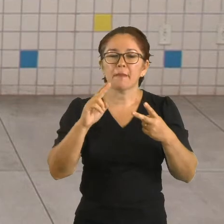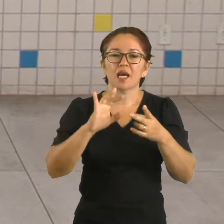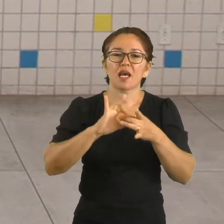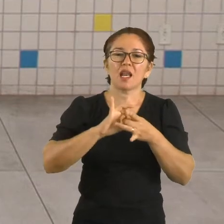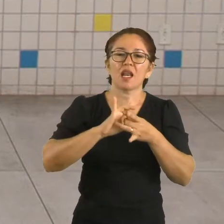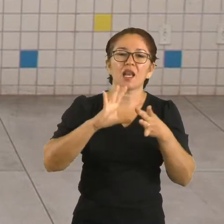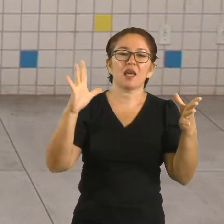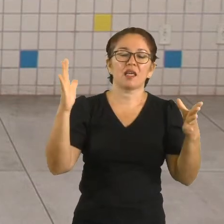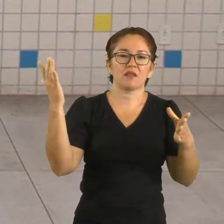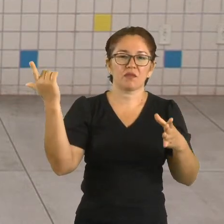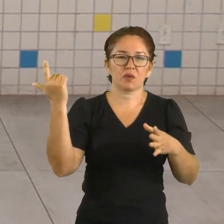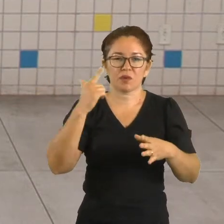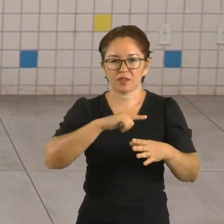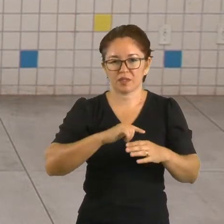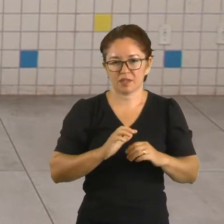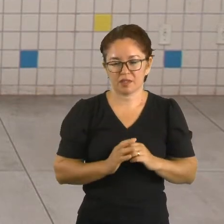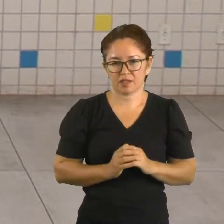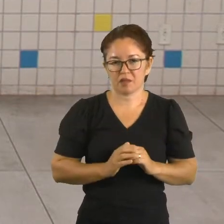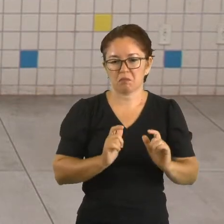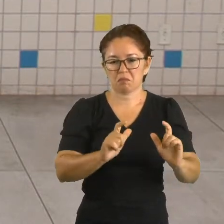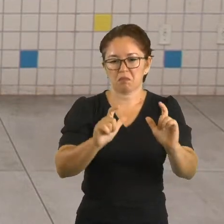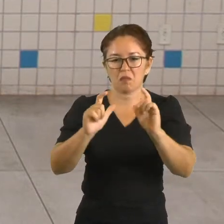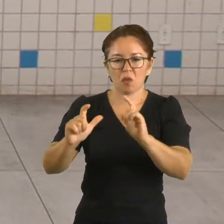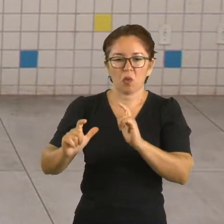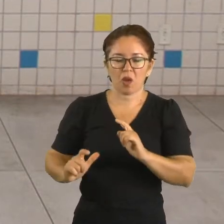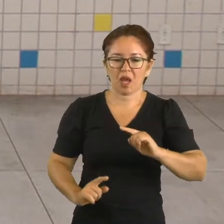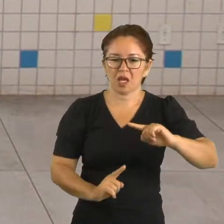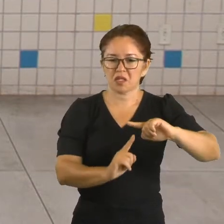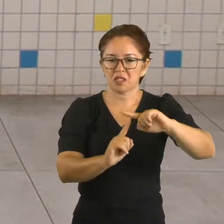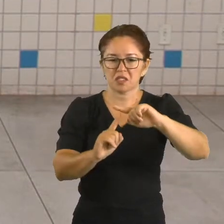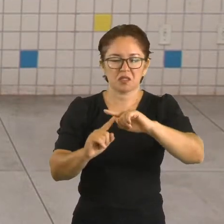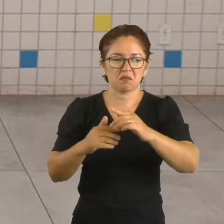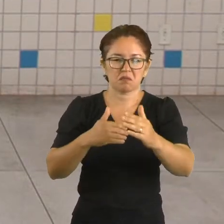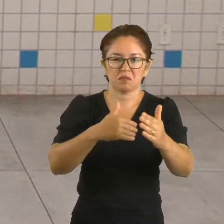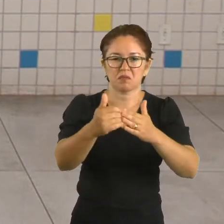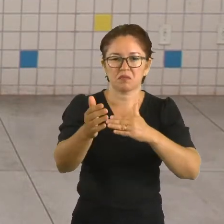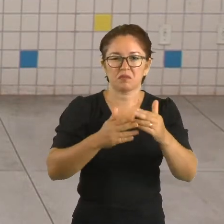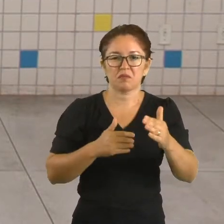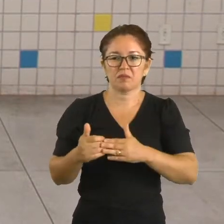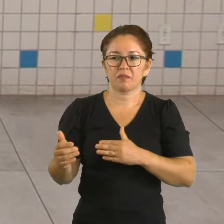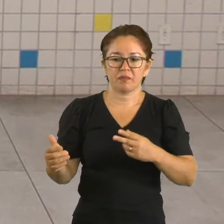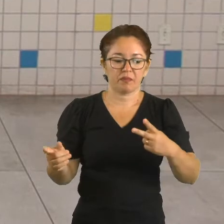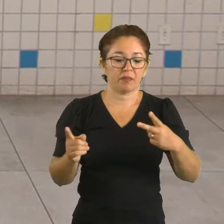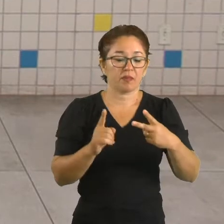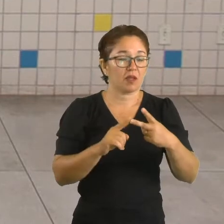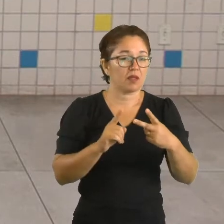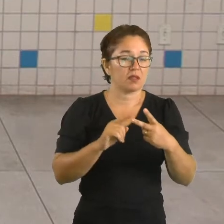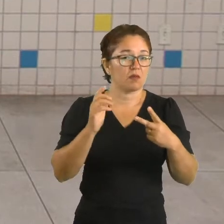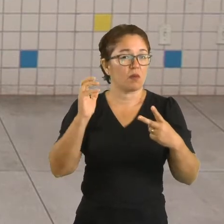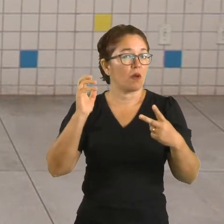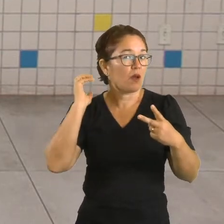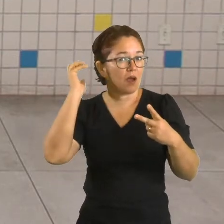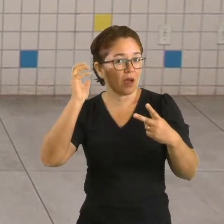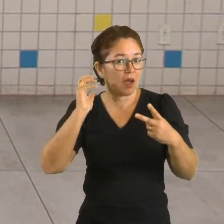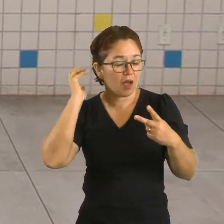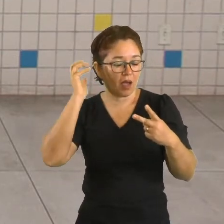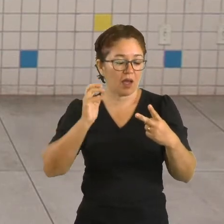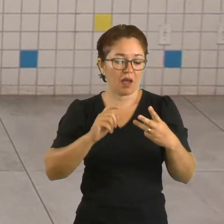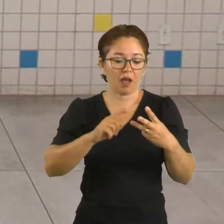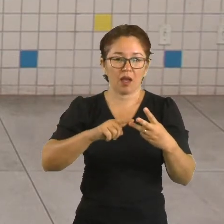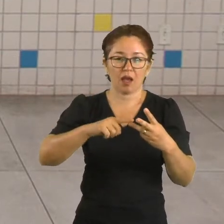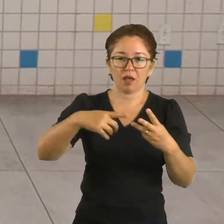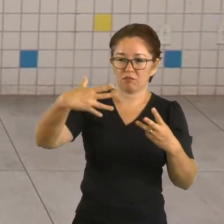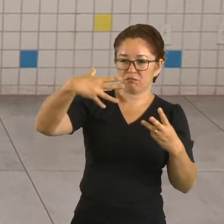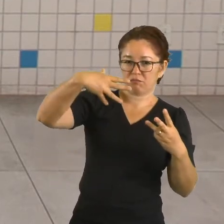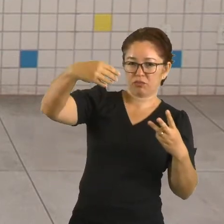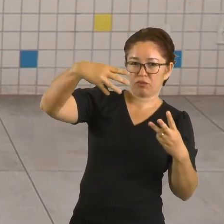em determinados meios materiais. Exemplos de ondas eletromagnéticas são as ondas de rádio, raio-x, micro